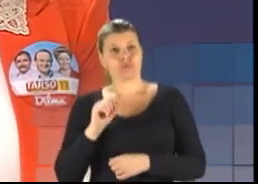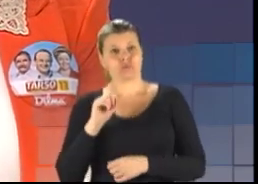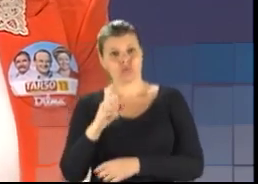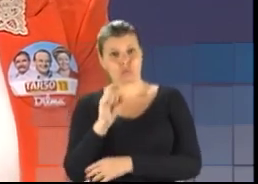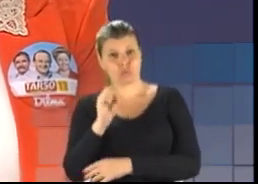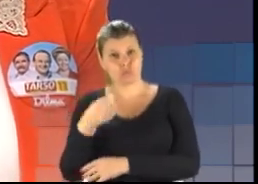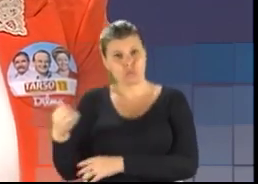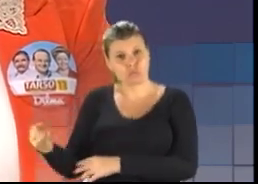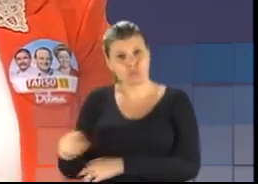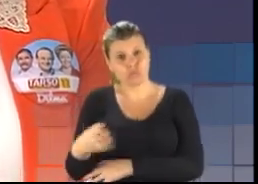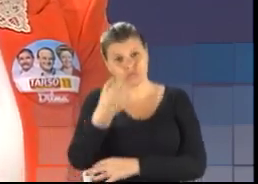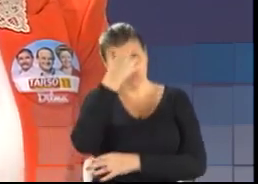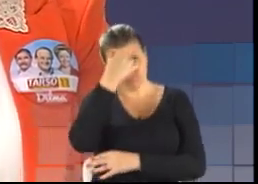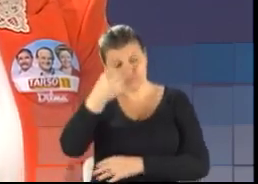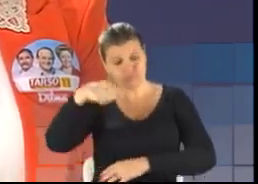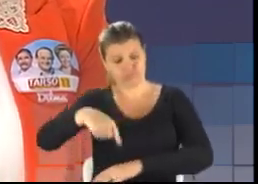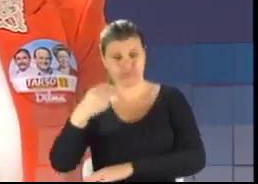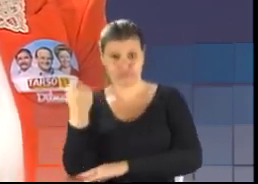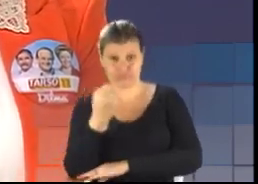no Rio Grande do Sul,